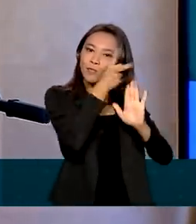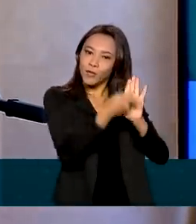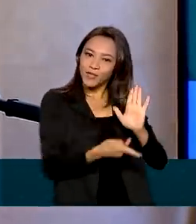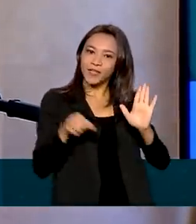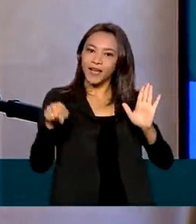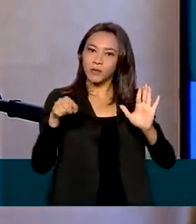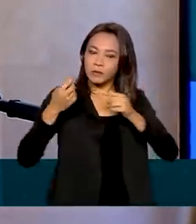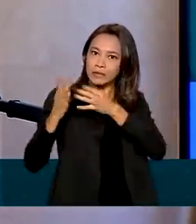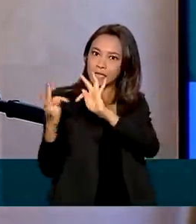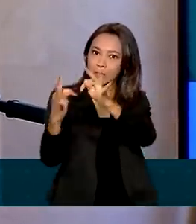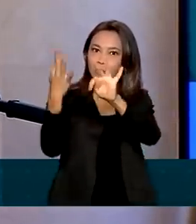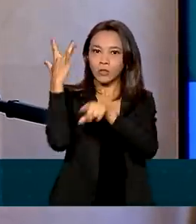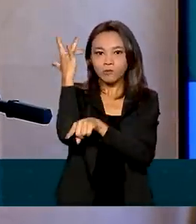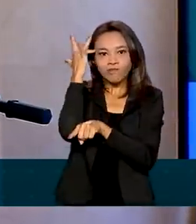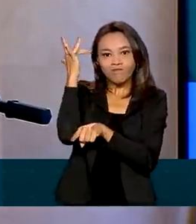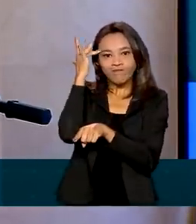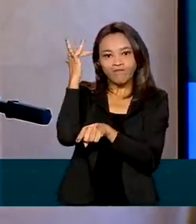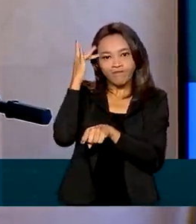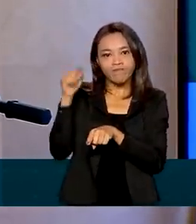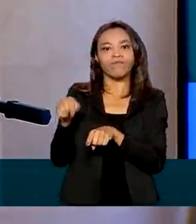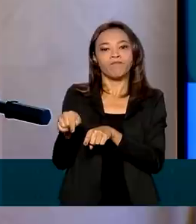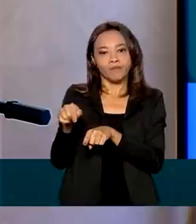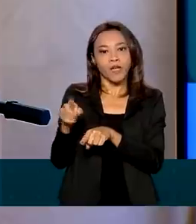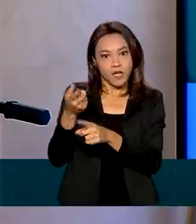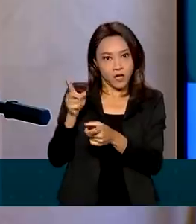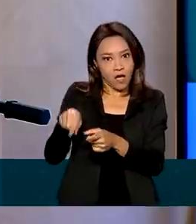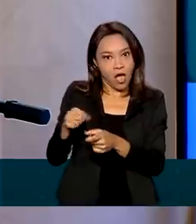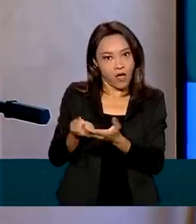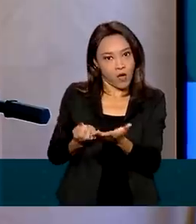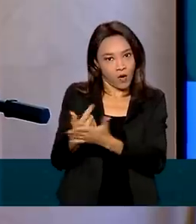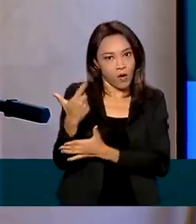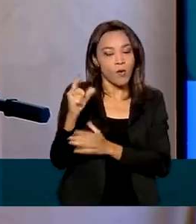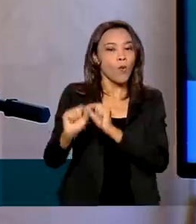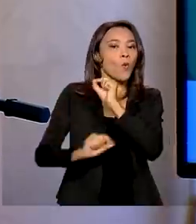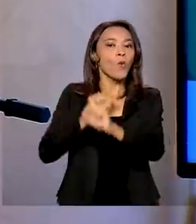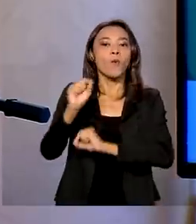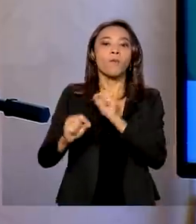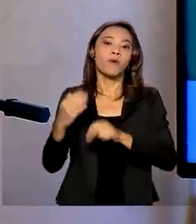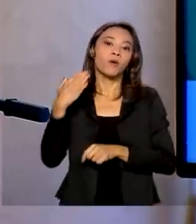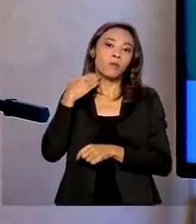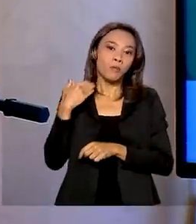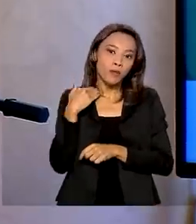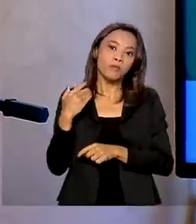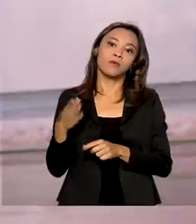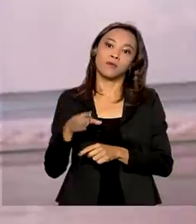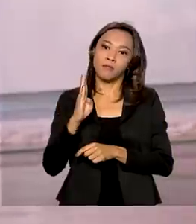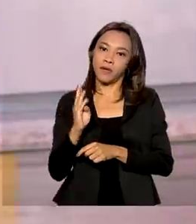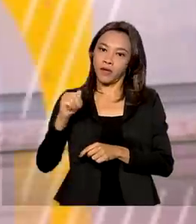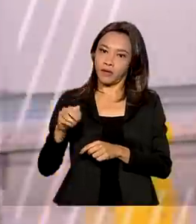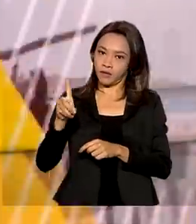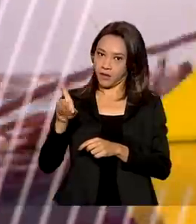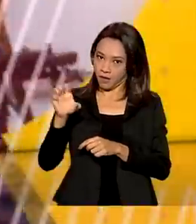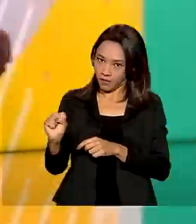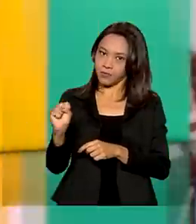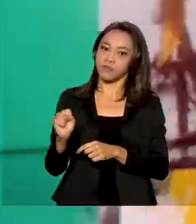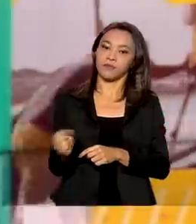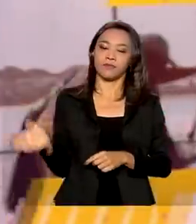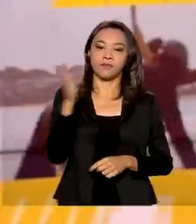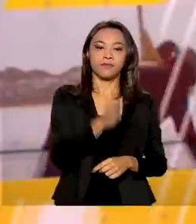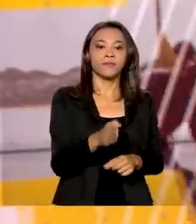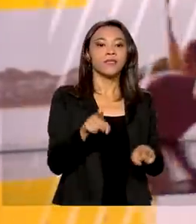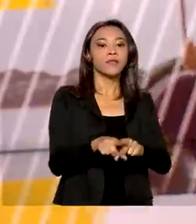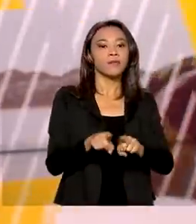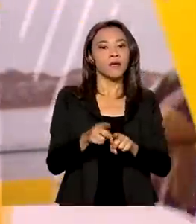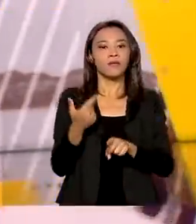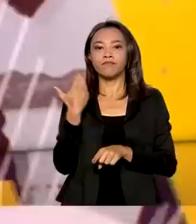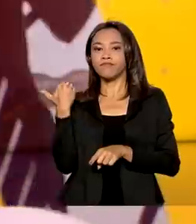radar, se PANSAR, e foi adquirida com recursos geridos pelo Banco Nacional do Desenvolvimento. Também foi lançado